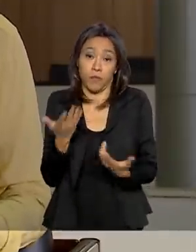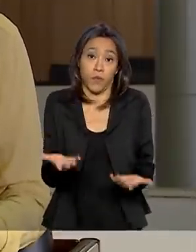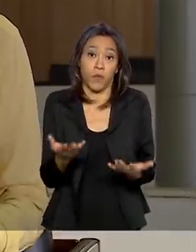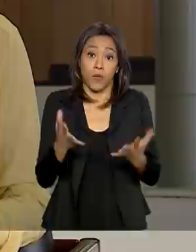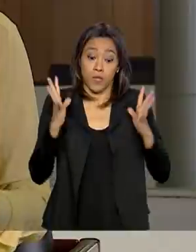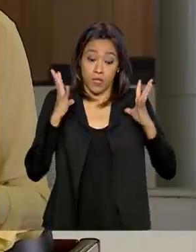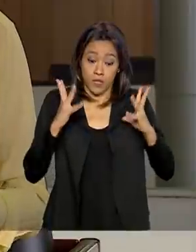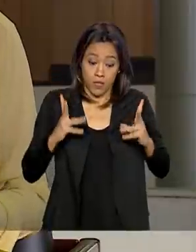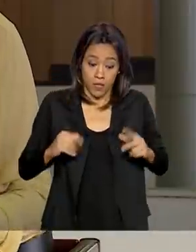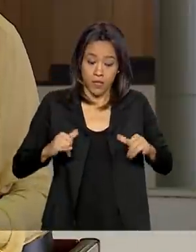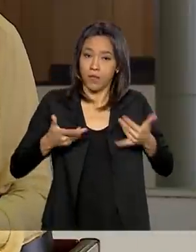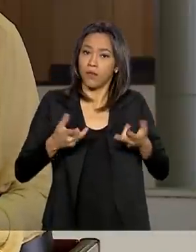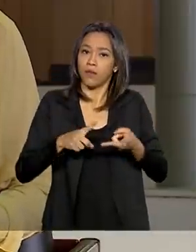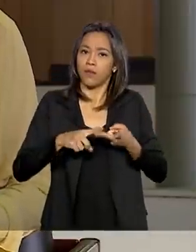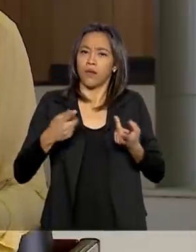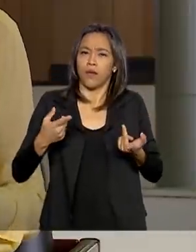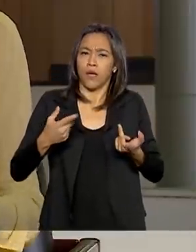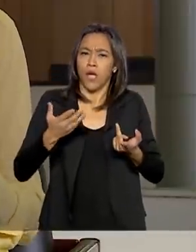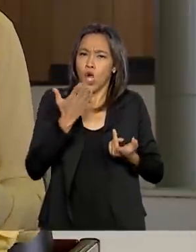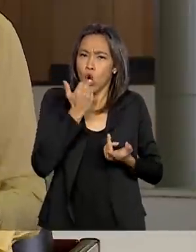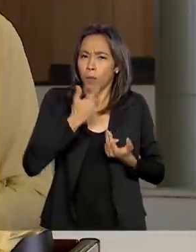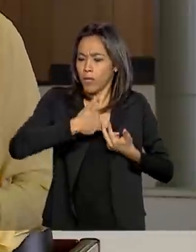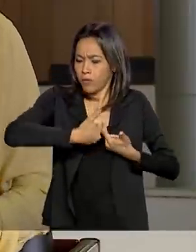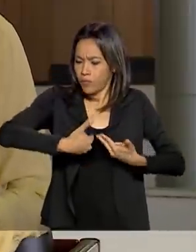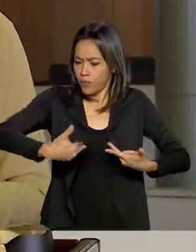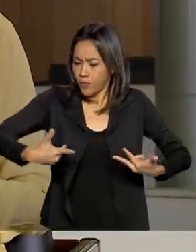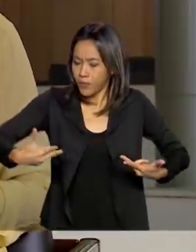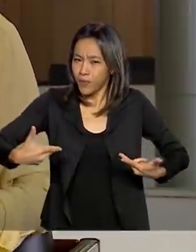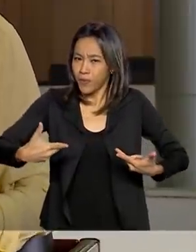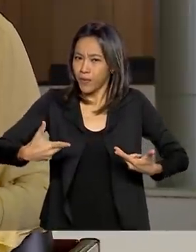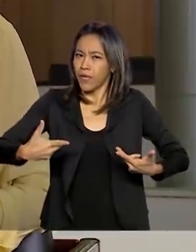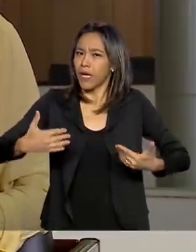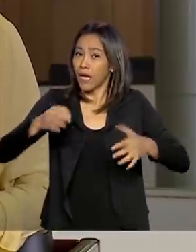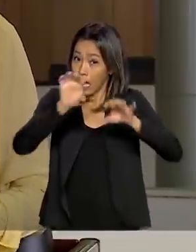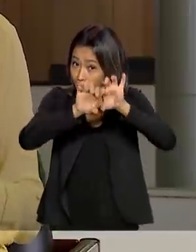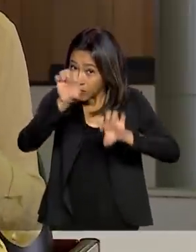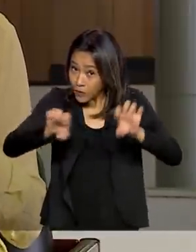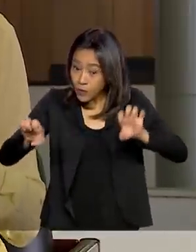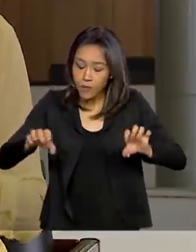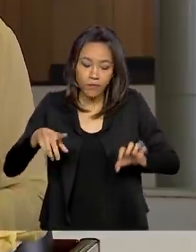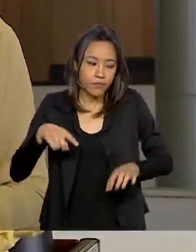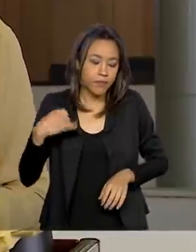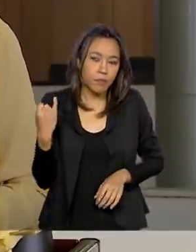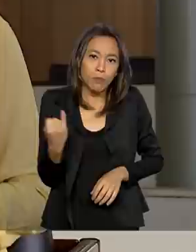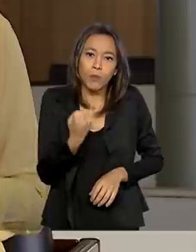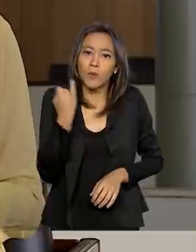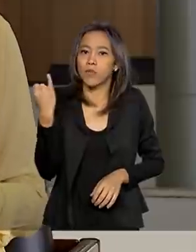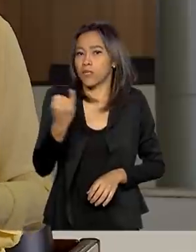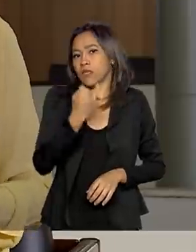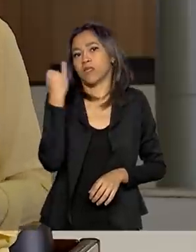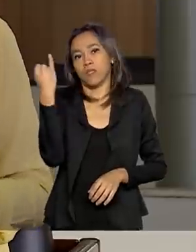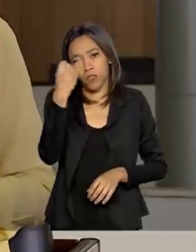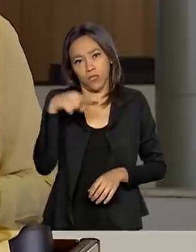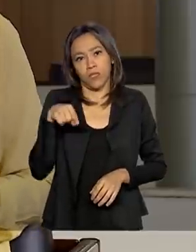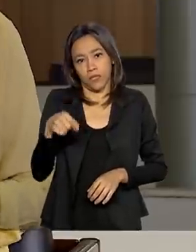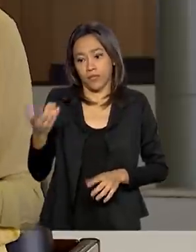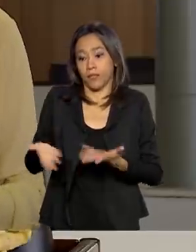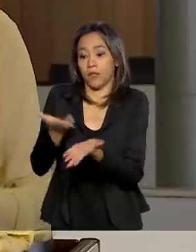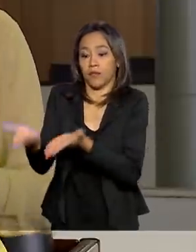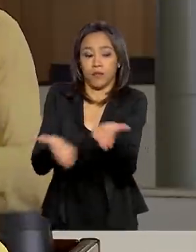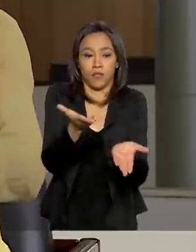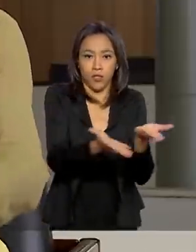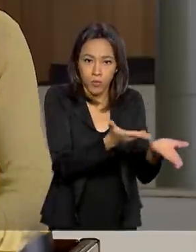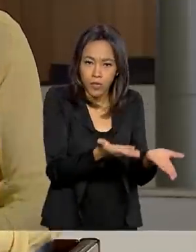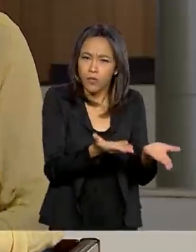de higiene em alimentação, a infraestrutura é muito importante e fundamental nesse serviço. E